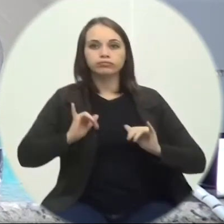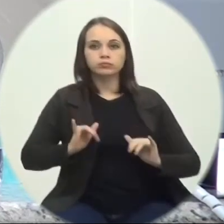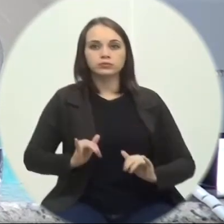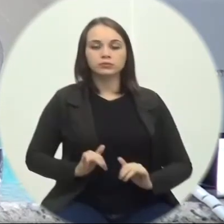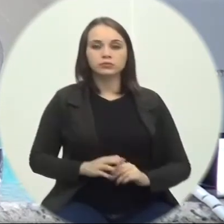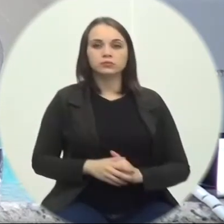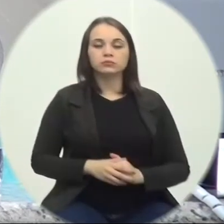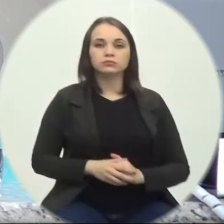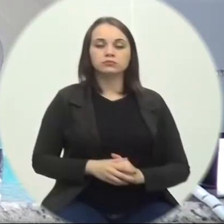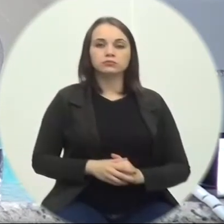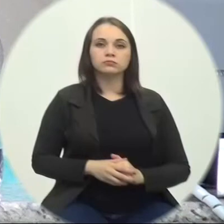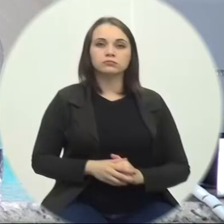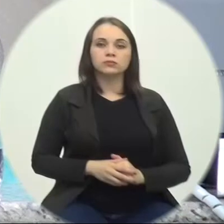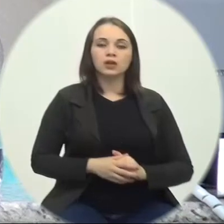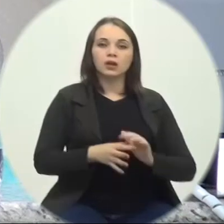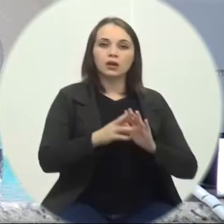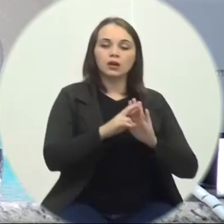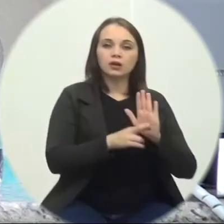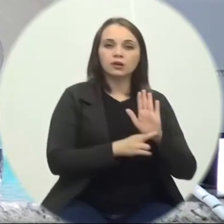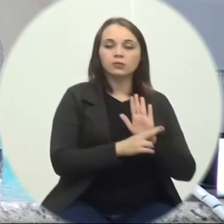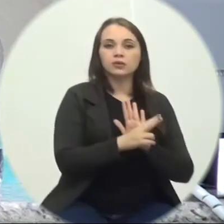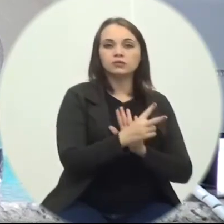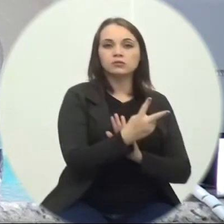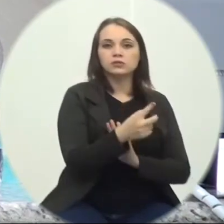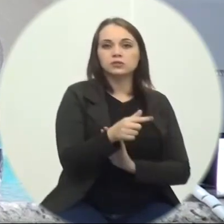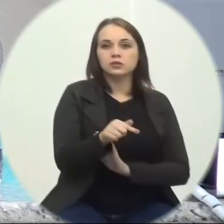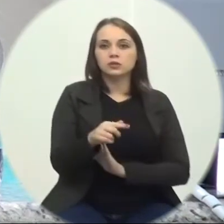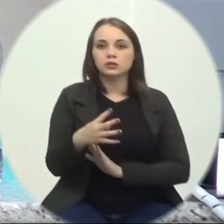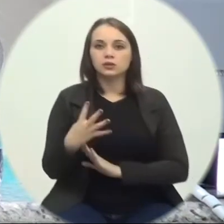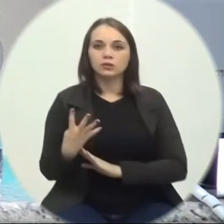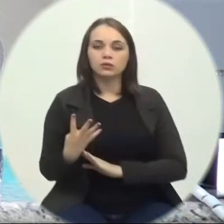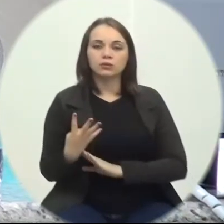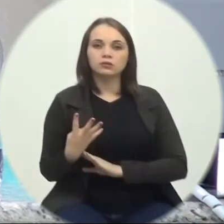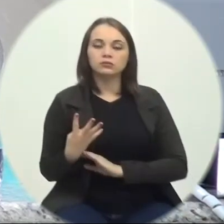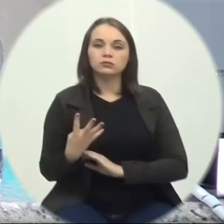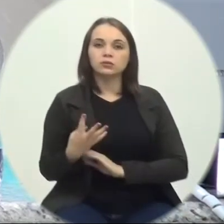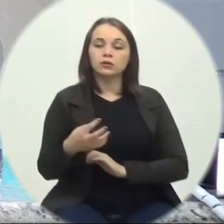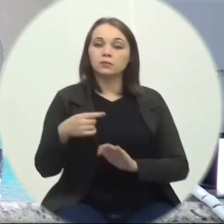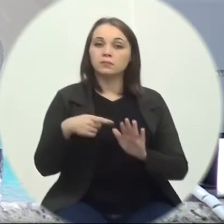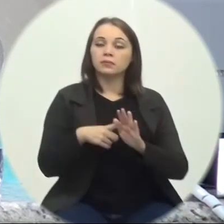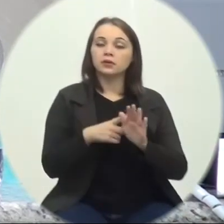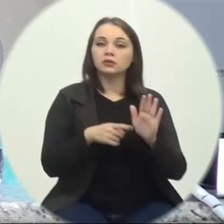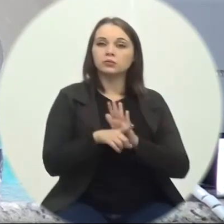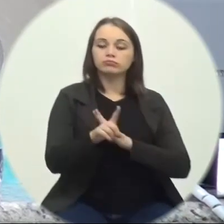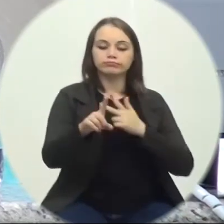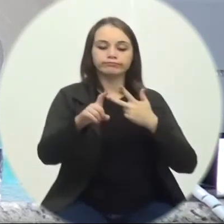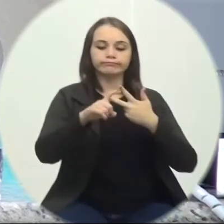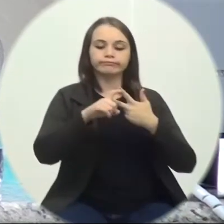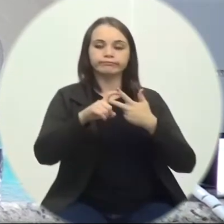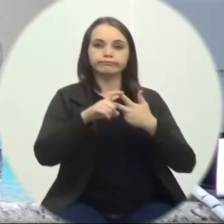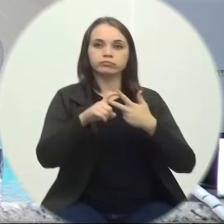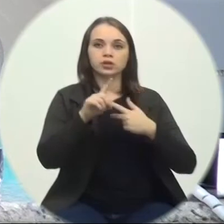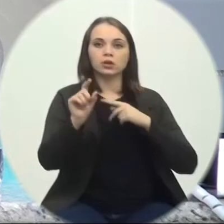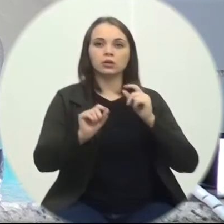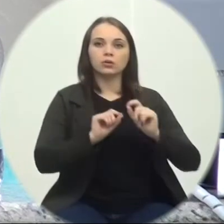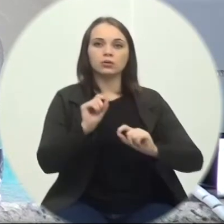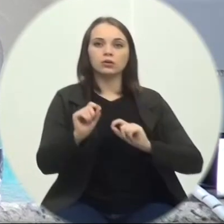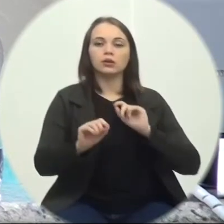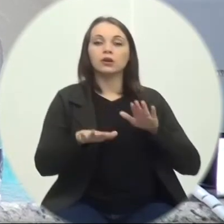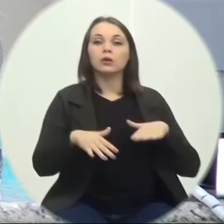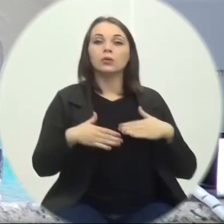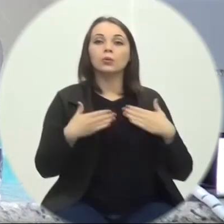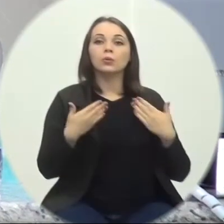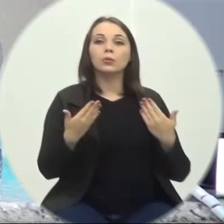Requerimento 174-2021 Autor Vereador Manuel Roseng Envio de expediente ao chefe do Poder Executivo Municipal Questionando quando